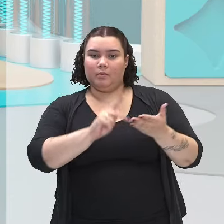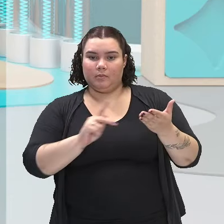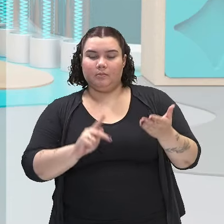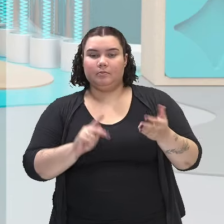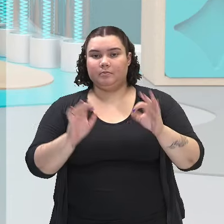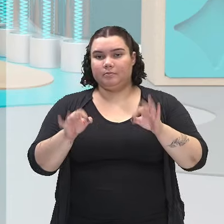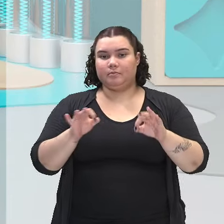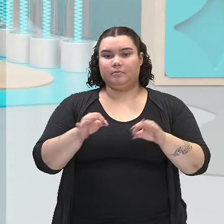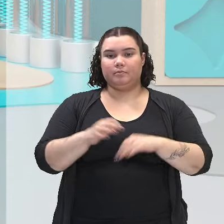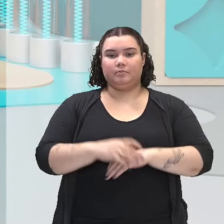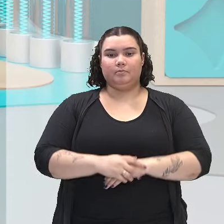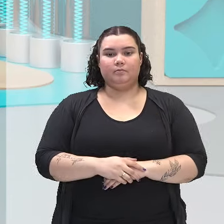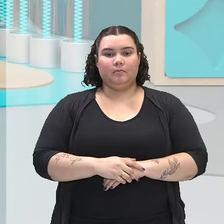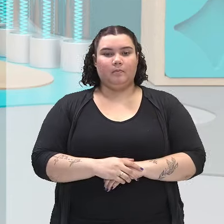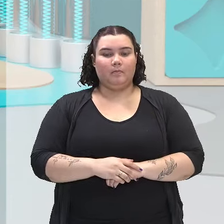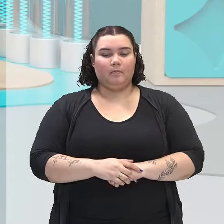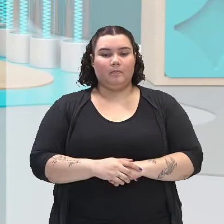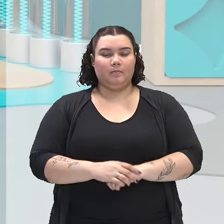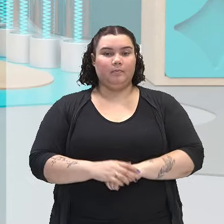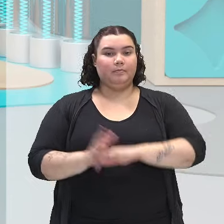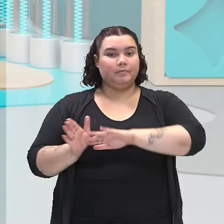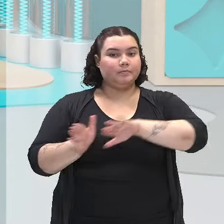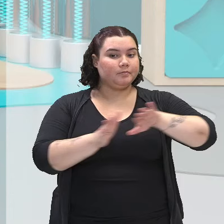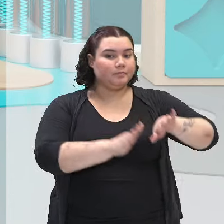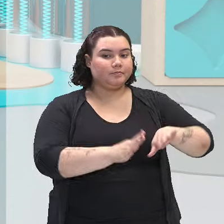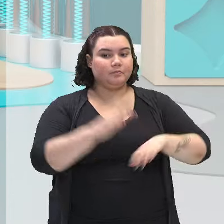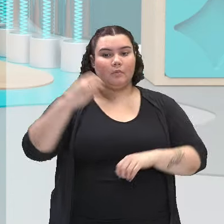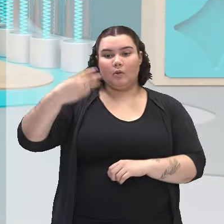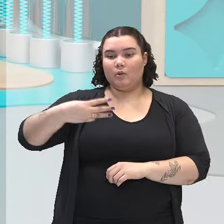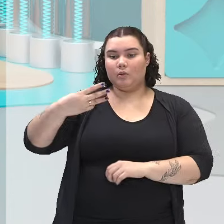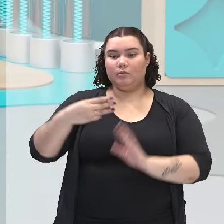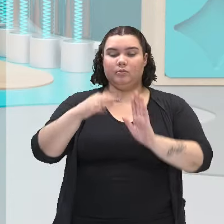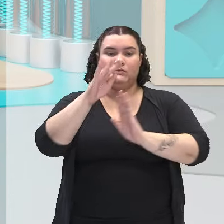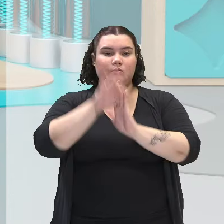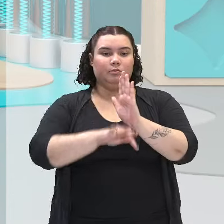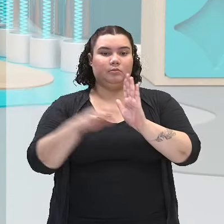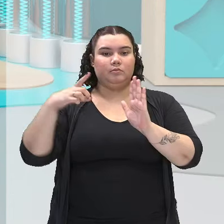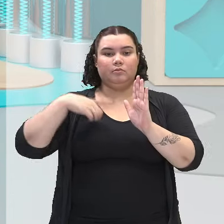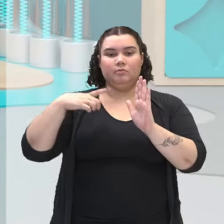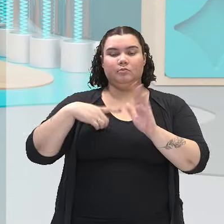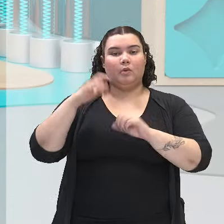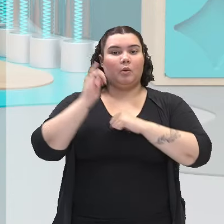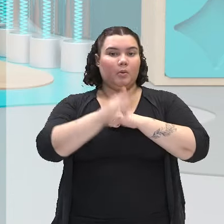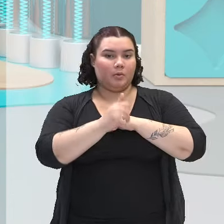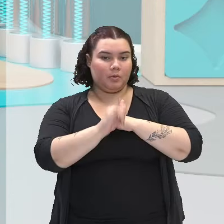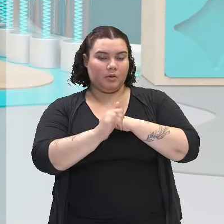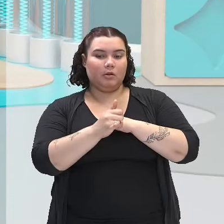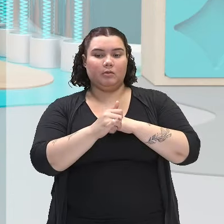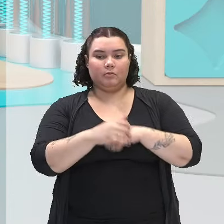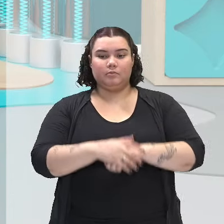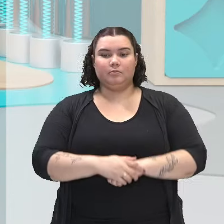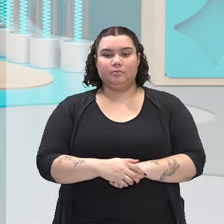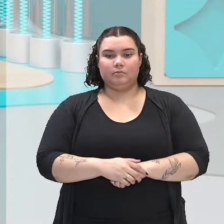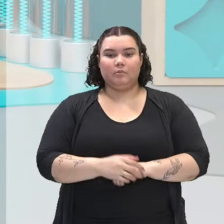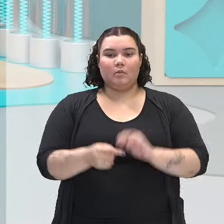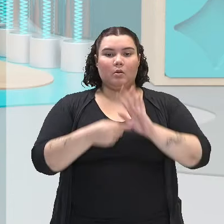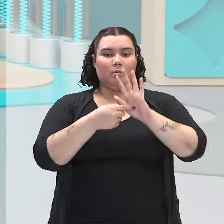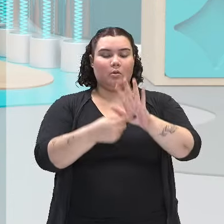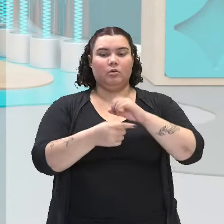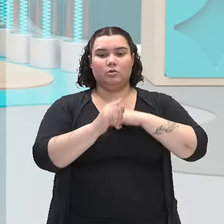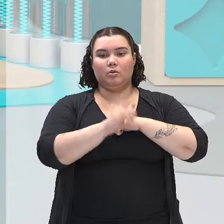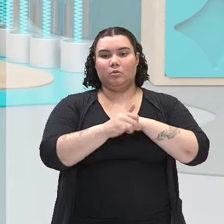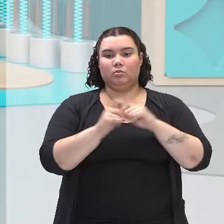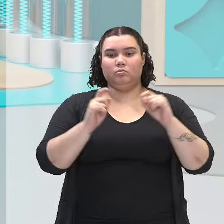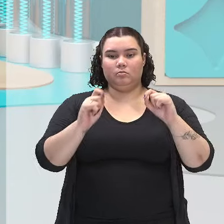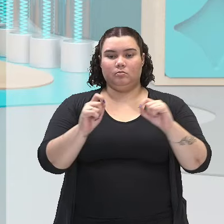certo? E com o terceiro texto, nós observamos a crônica, que trouxe para